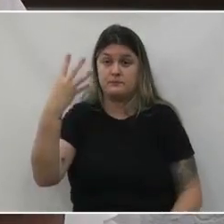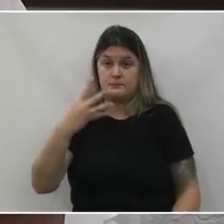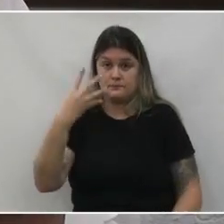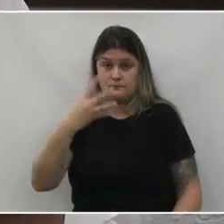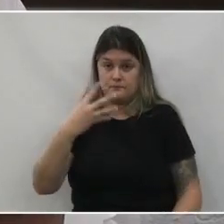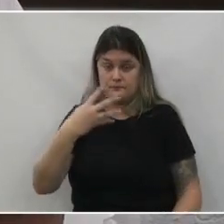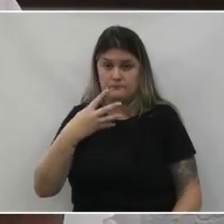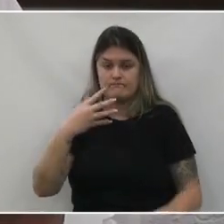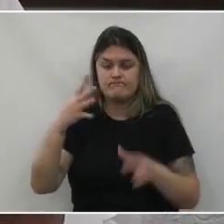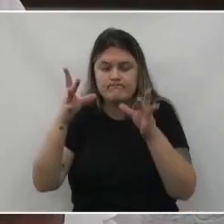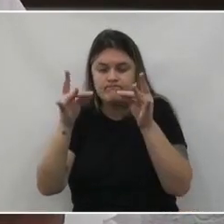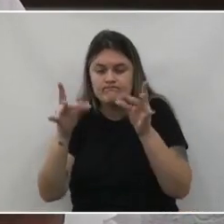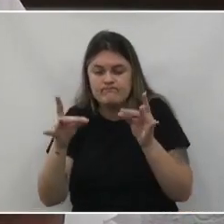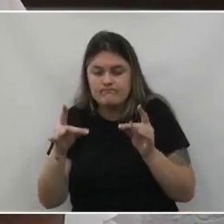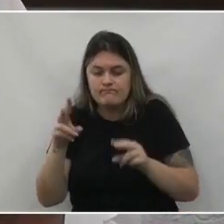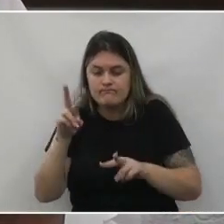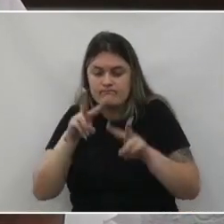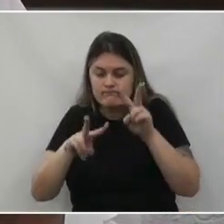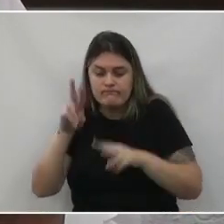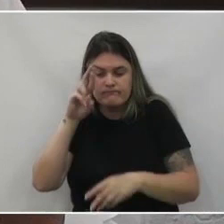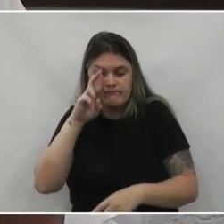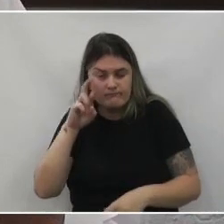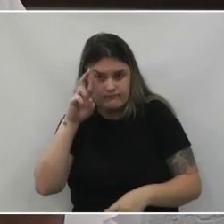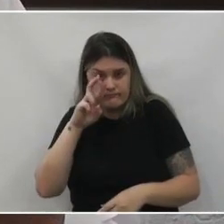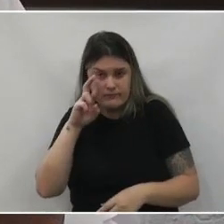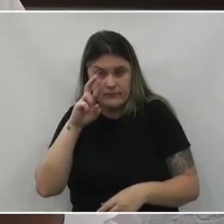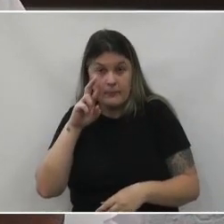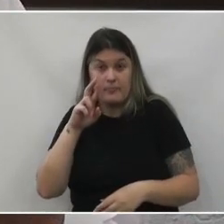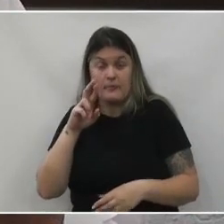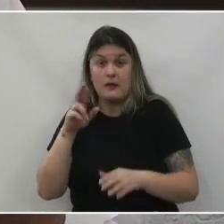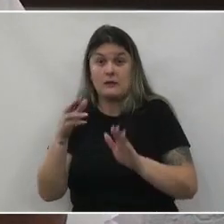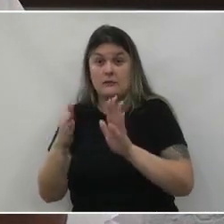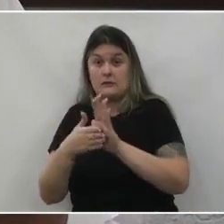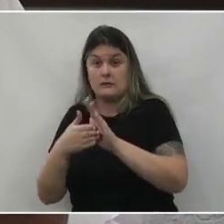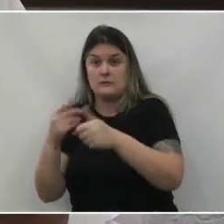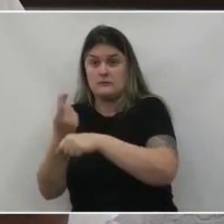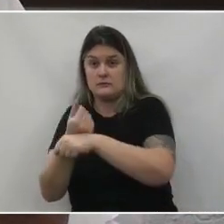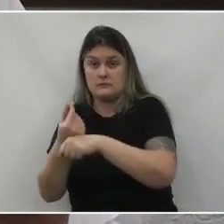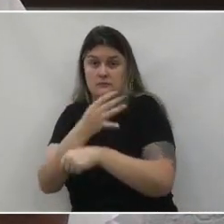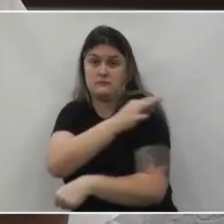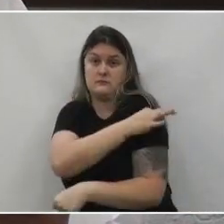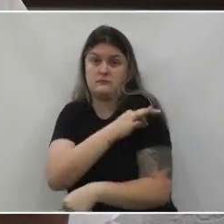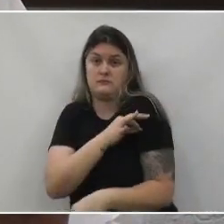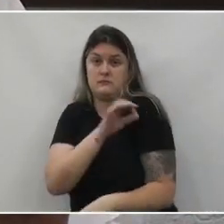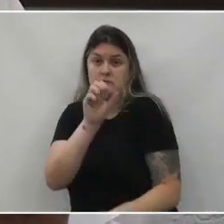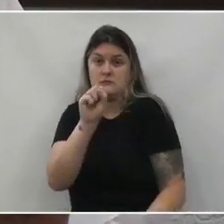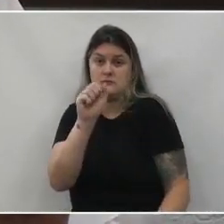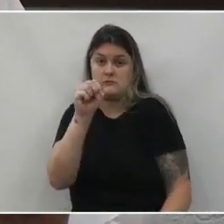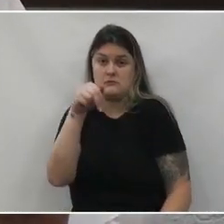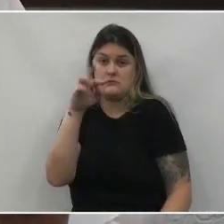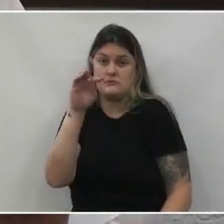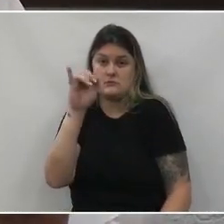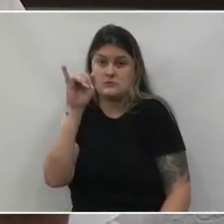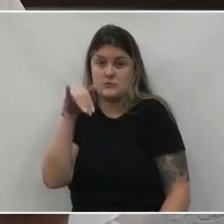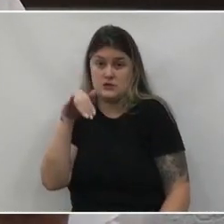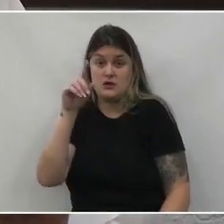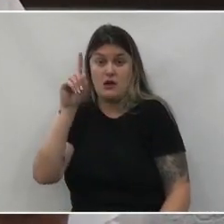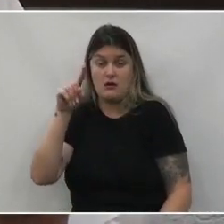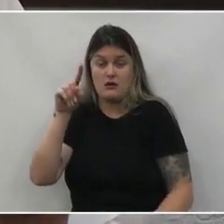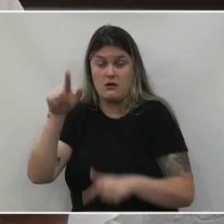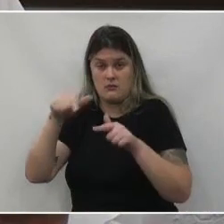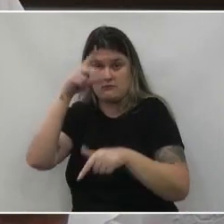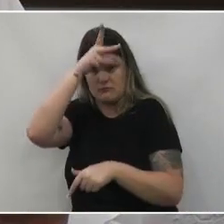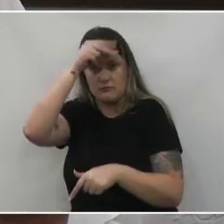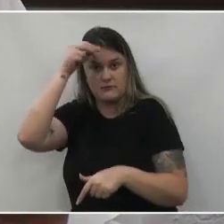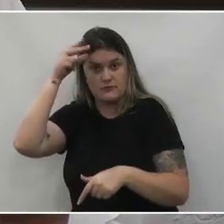da análise das contas trata-se das contas do senhor Hilton Santinho Roveda chefe do poder executivo do município